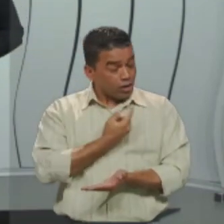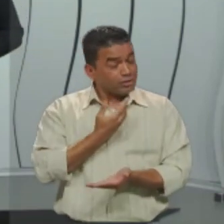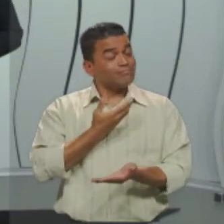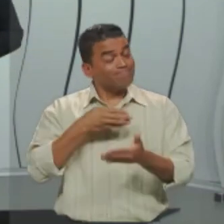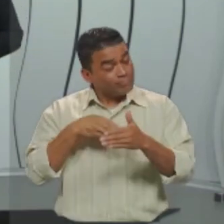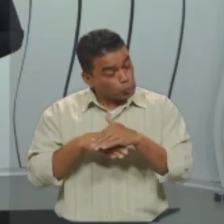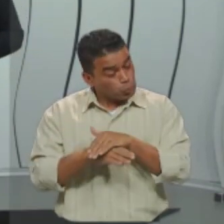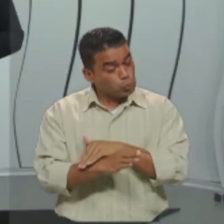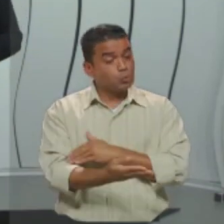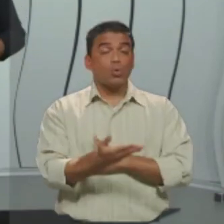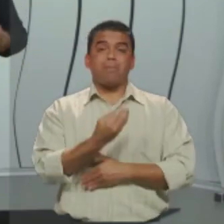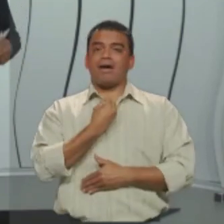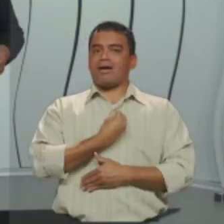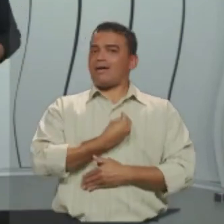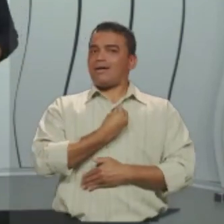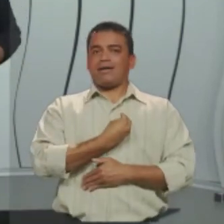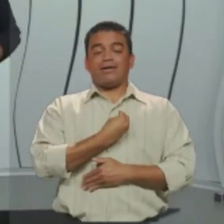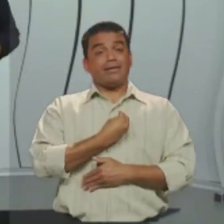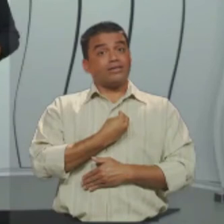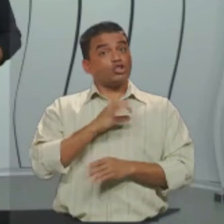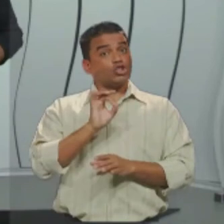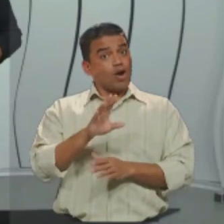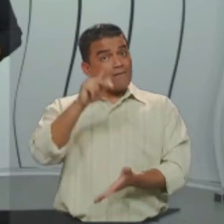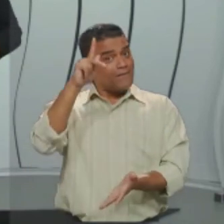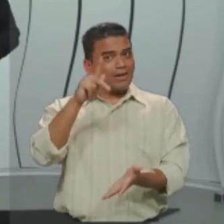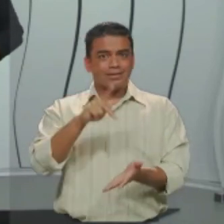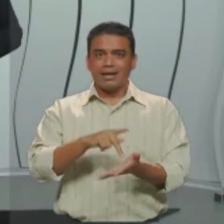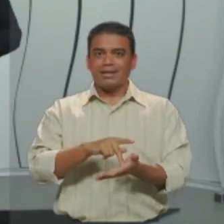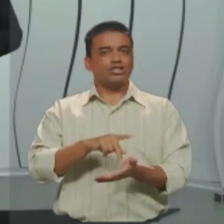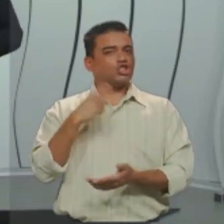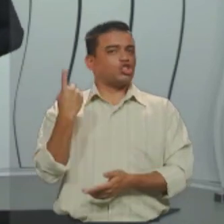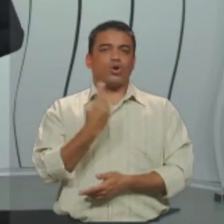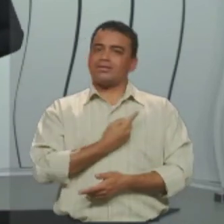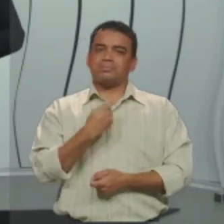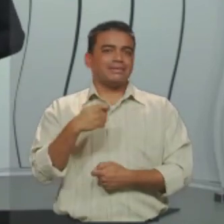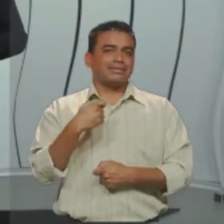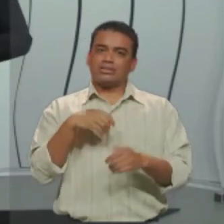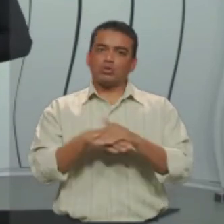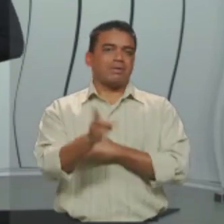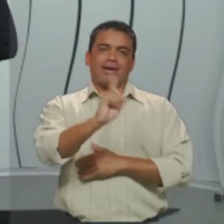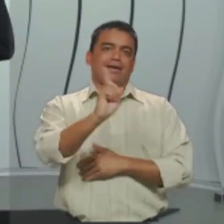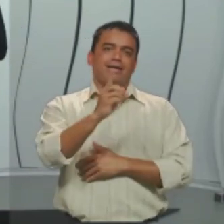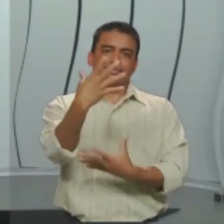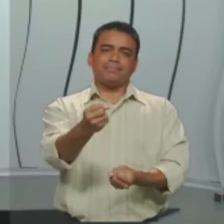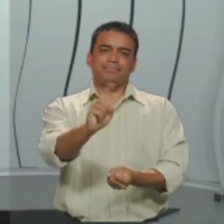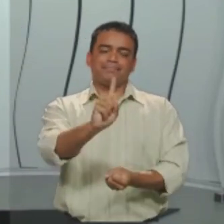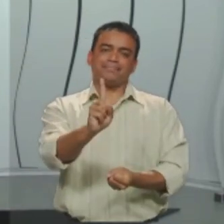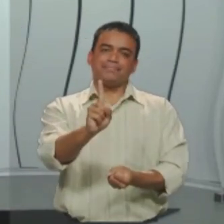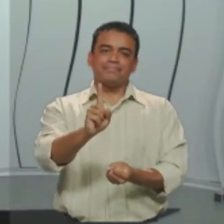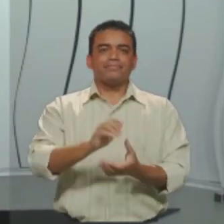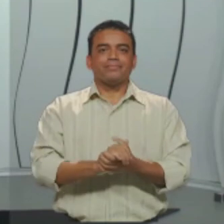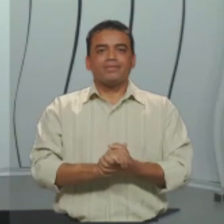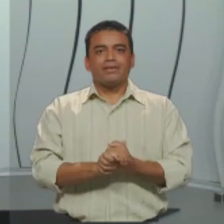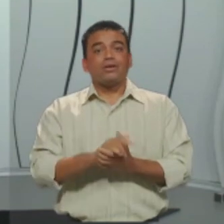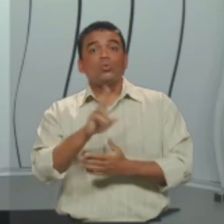a certas situações. Quando na verdade nós não deveríamos nos acostumar. Uso